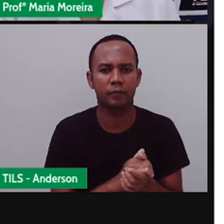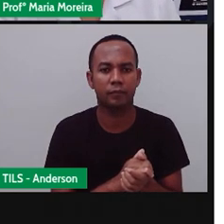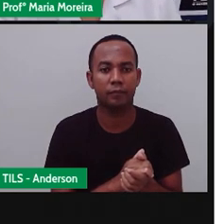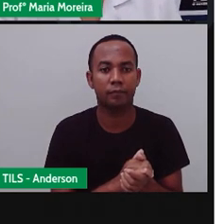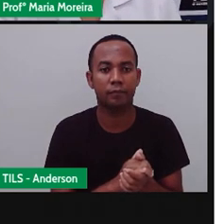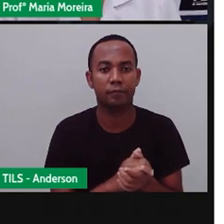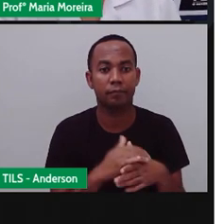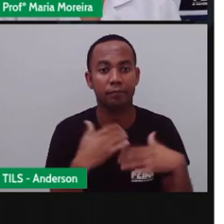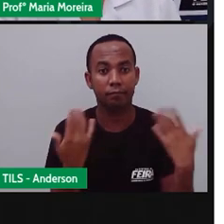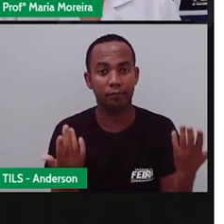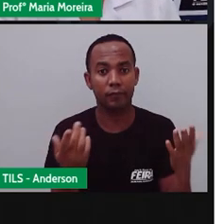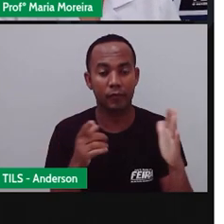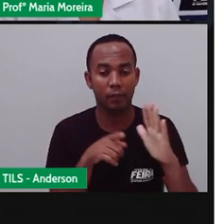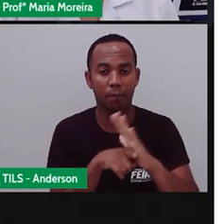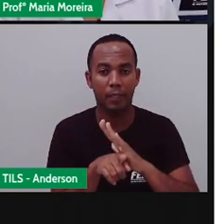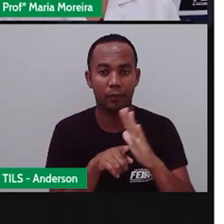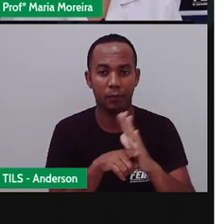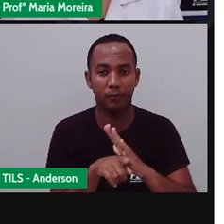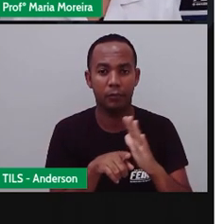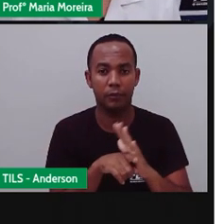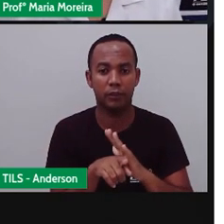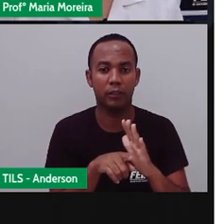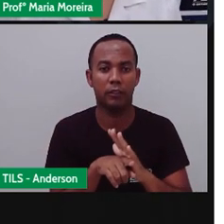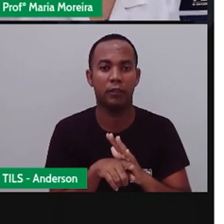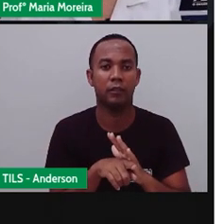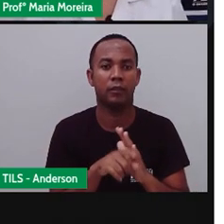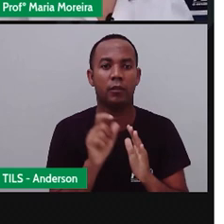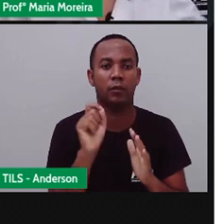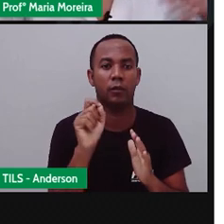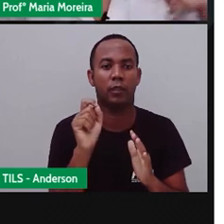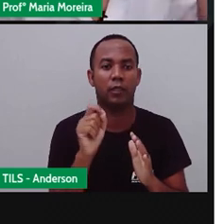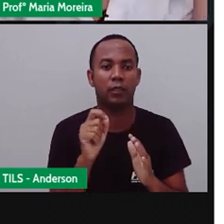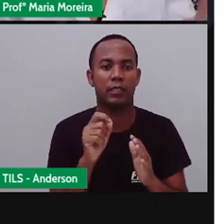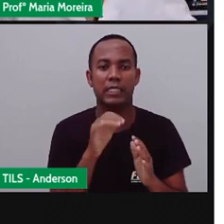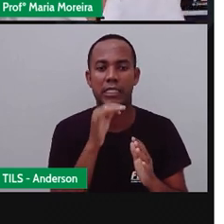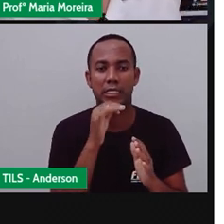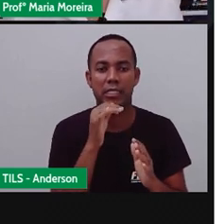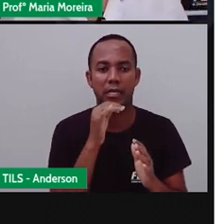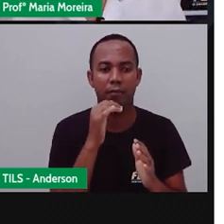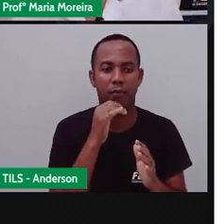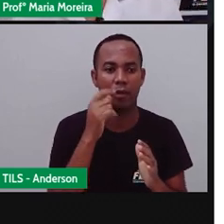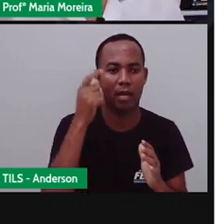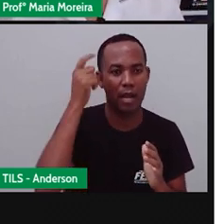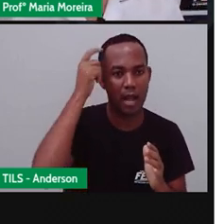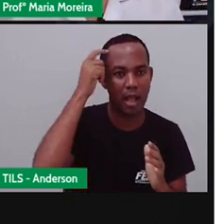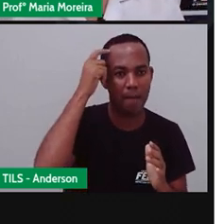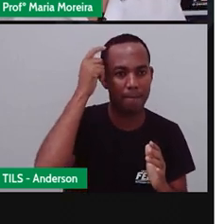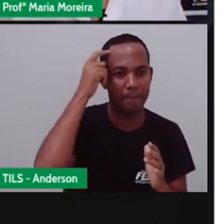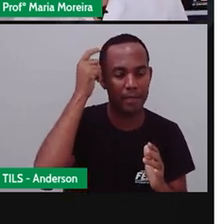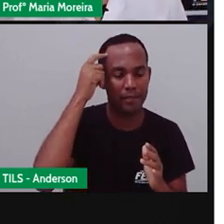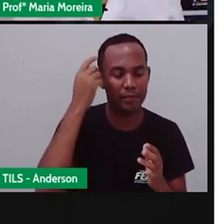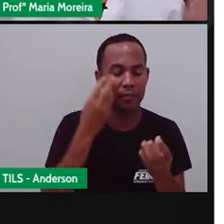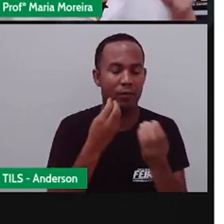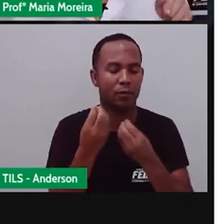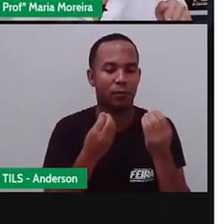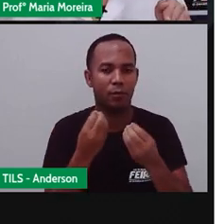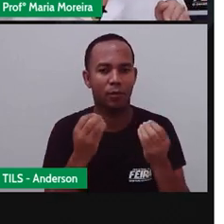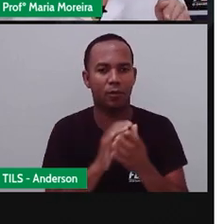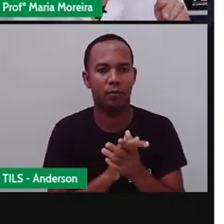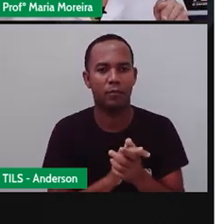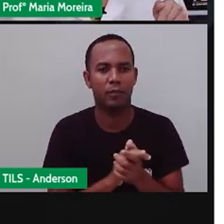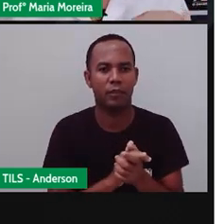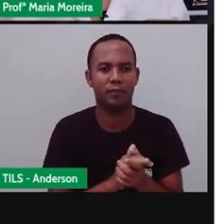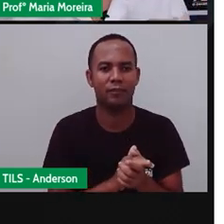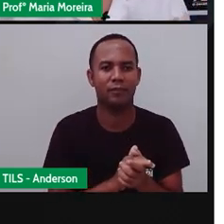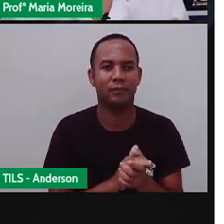Bom, pergunte, atividadezinha aí, né? Para exercitar a mente de vocês. Para você